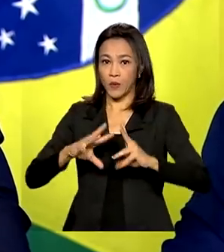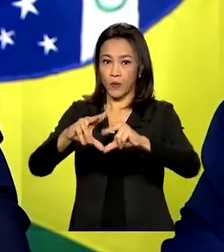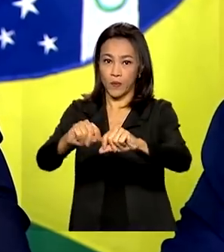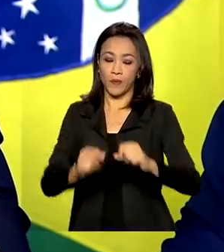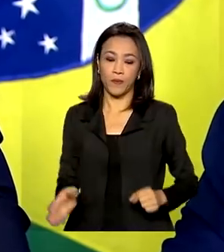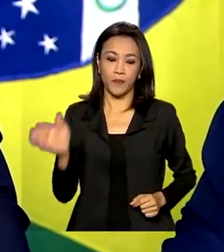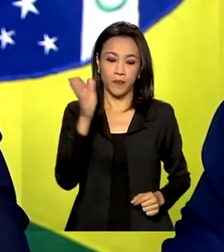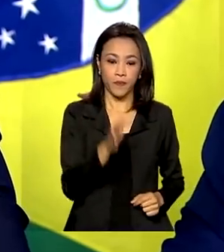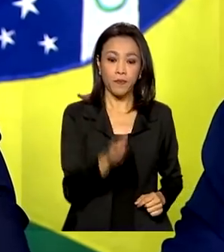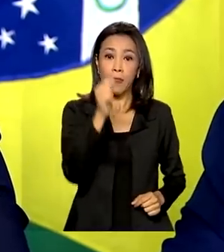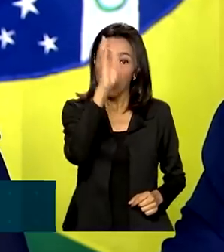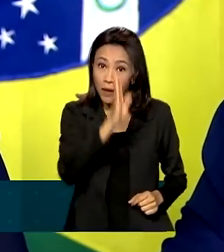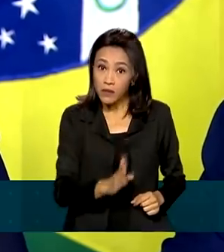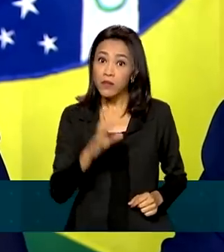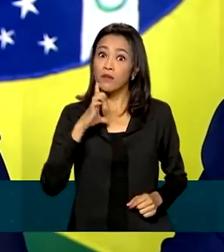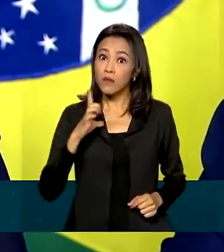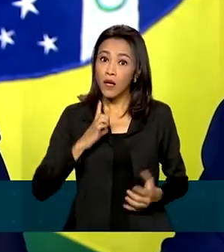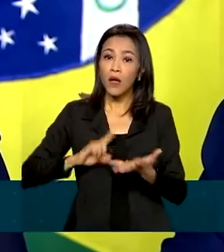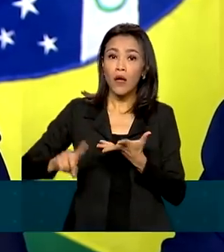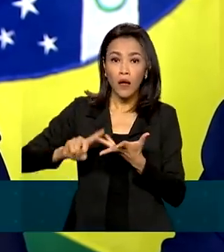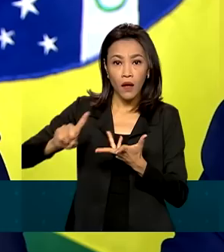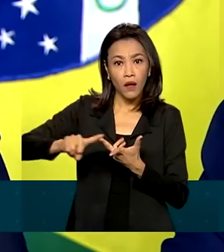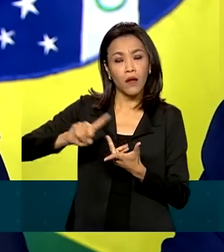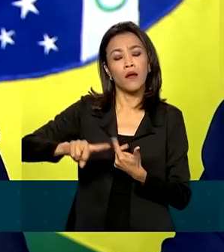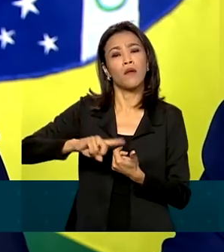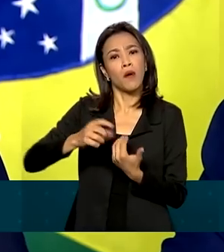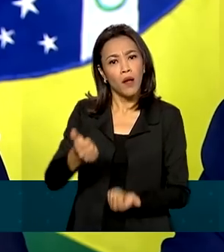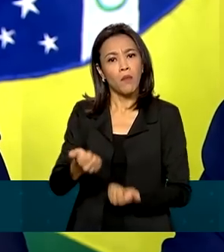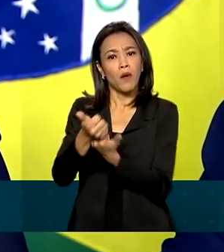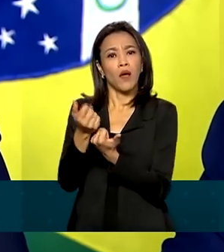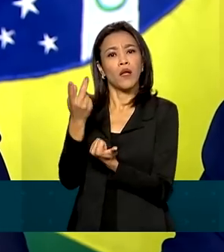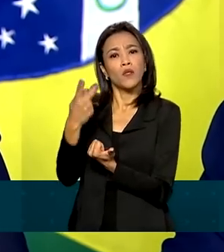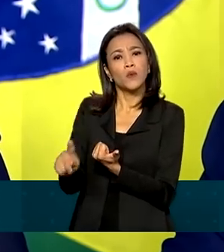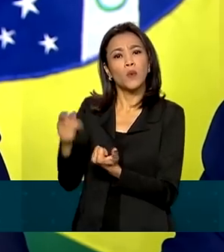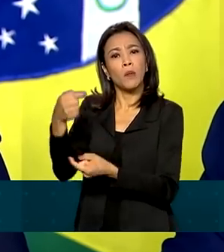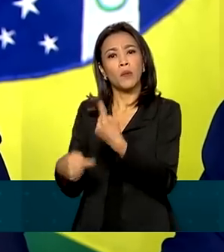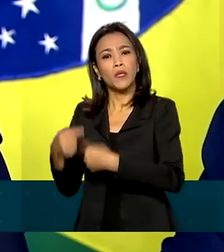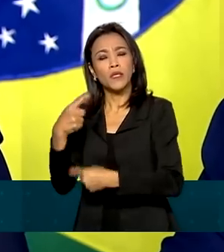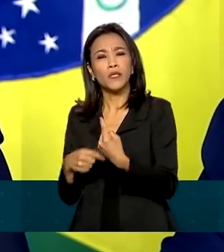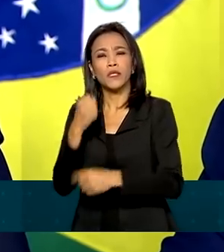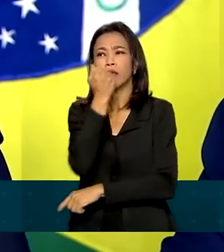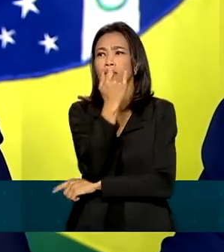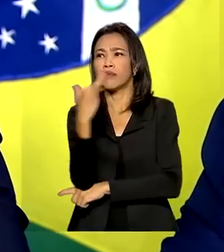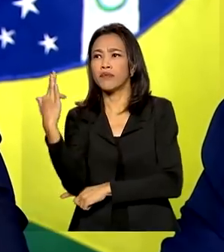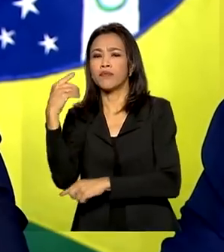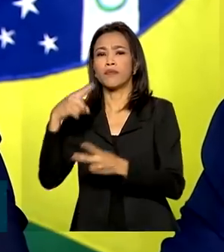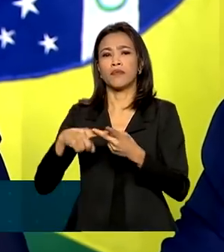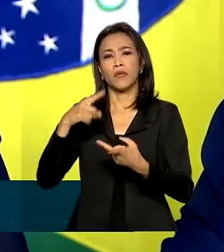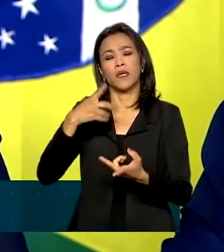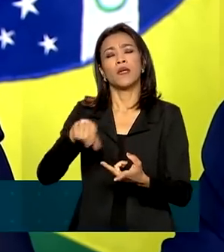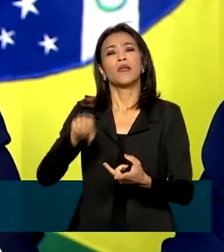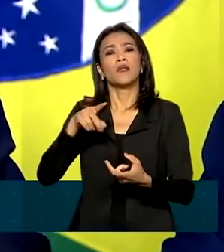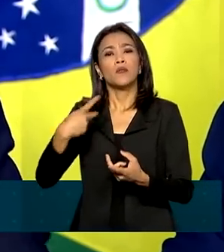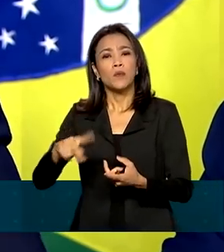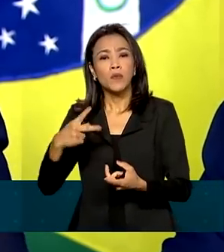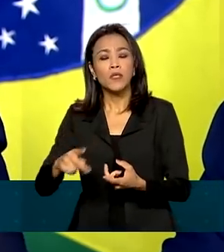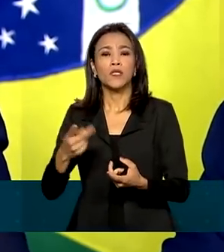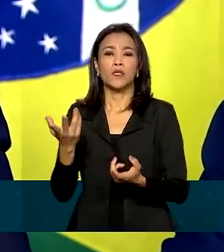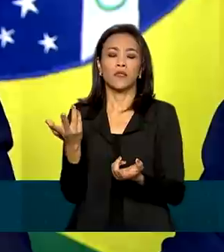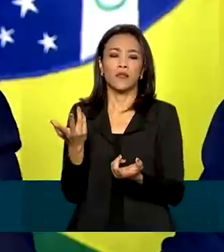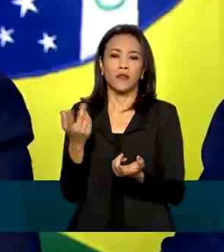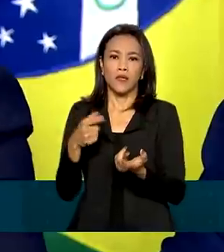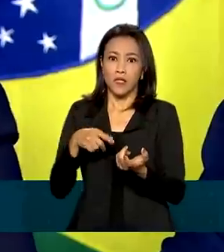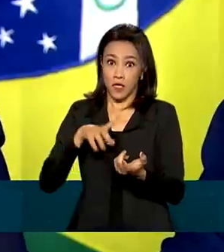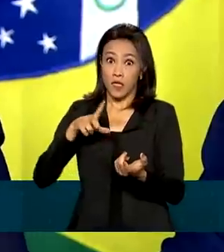a mostrar, tem muito a contribuir na sua política energética verde, na sua política ambiental. Nós temos uma das legislações mais severas do mundo,